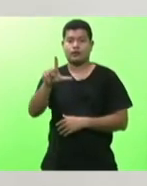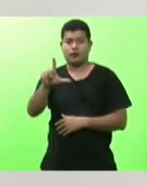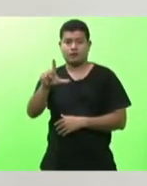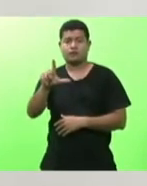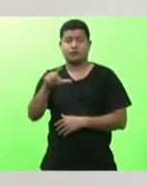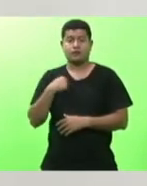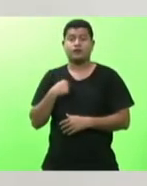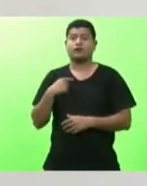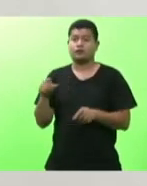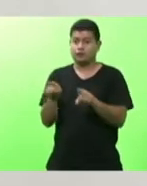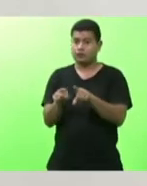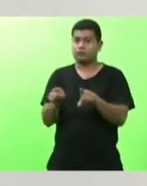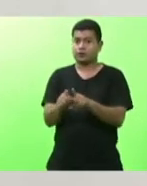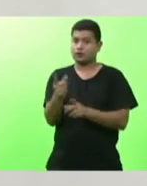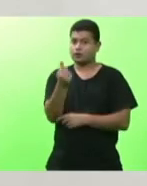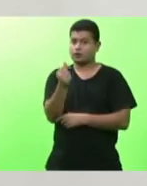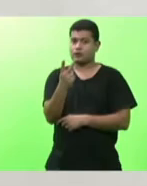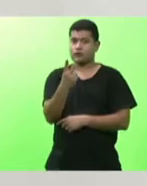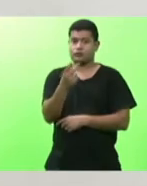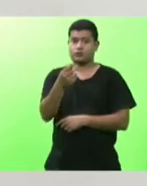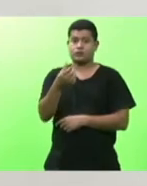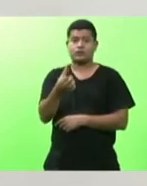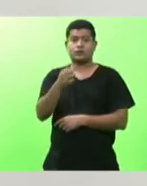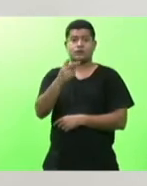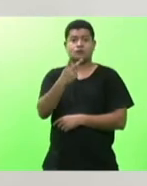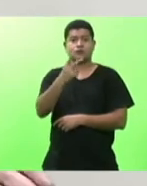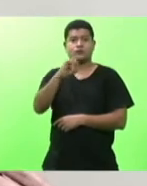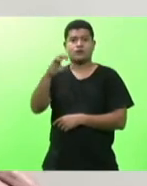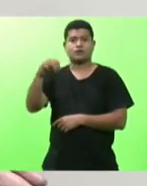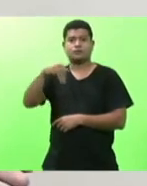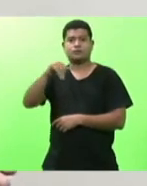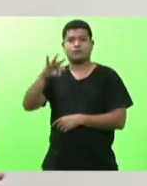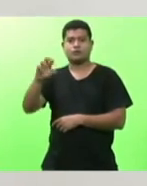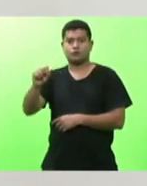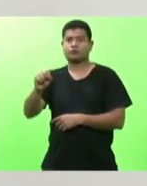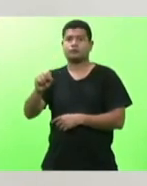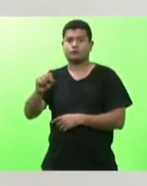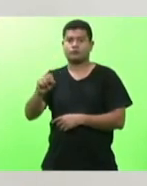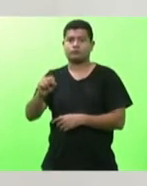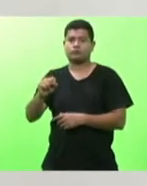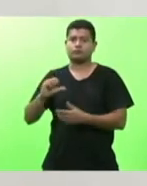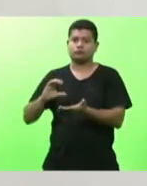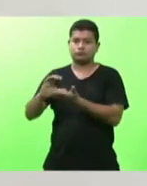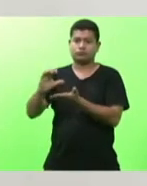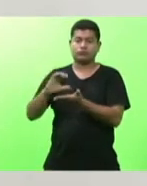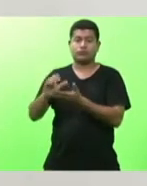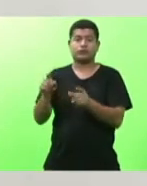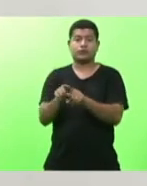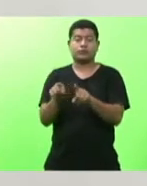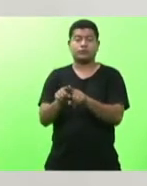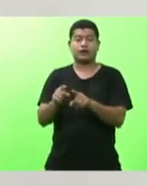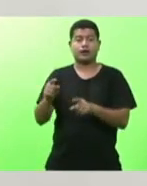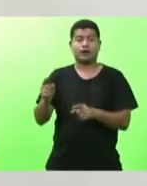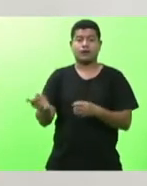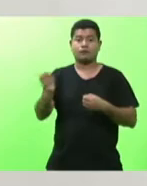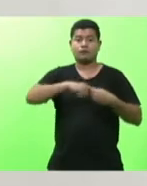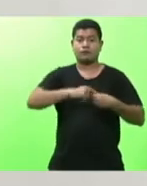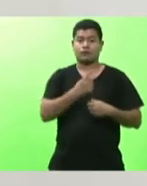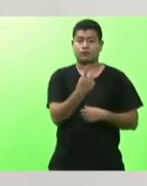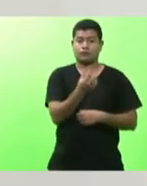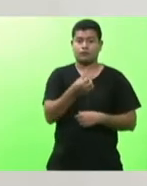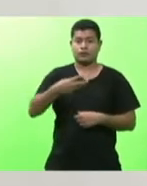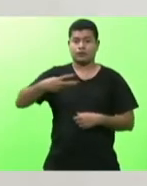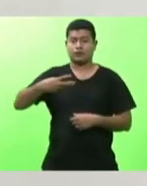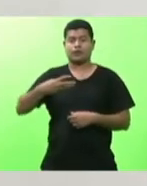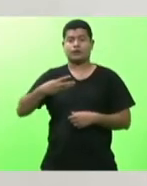na ordem de 200 milhões de reais e voltando um pouco na BR-163 de São Miguel do